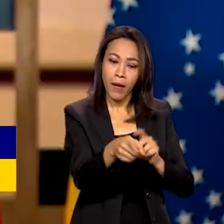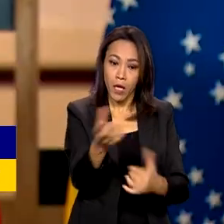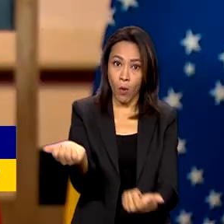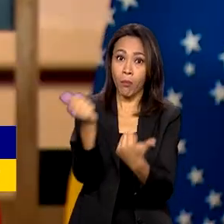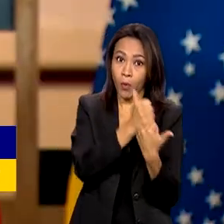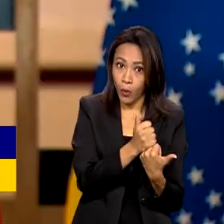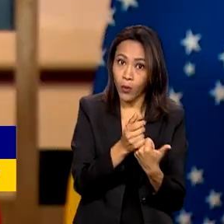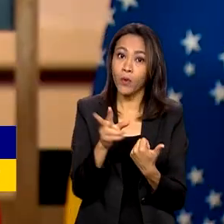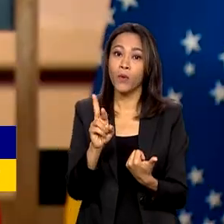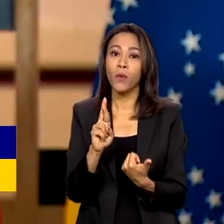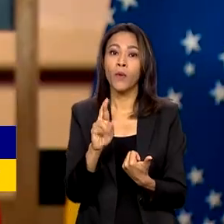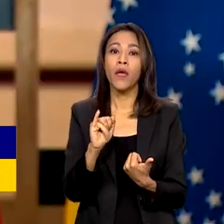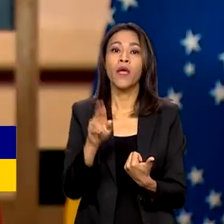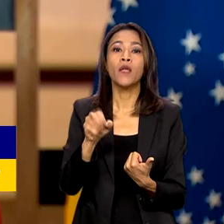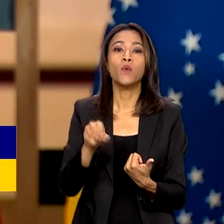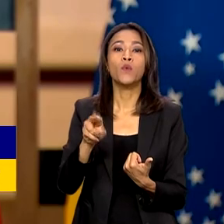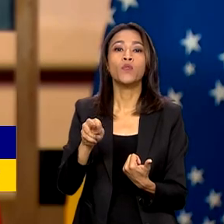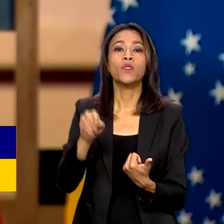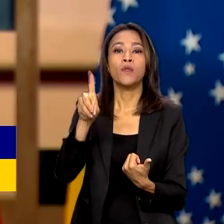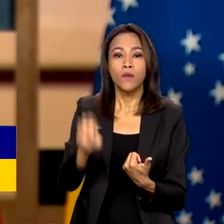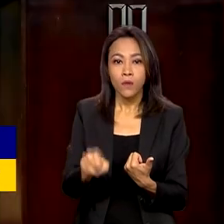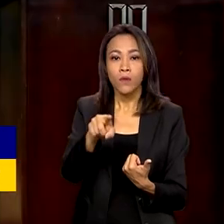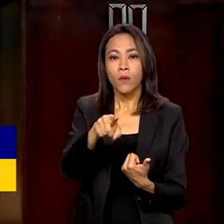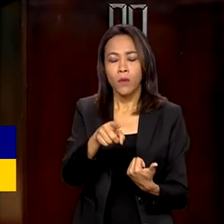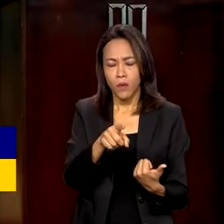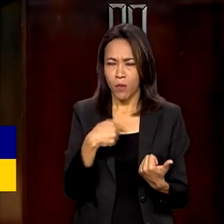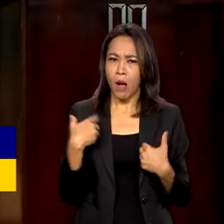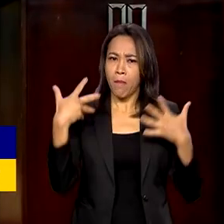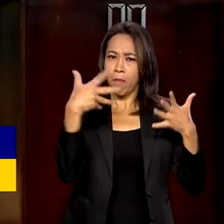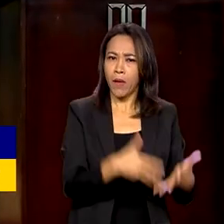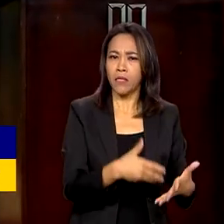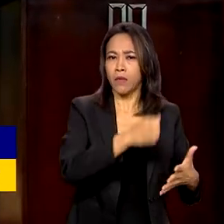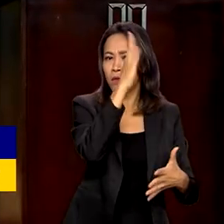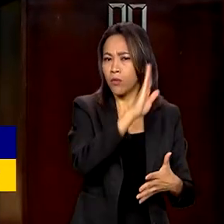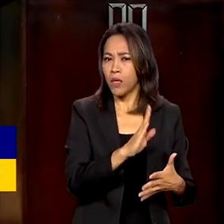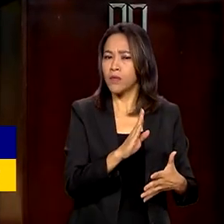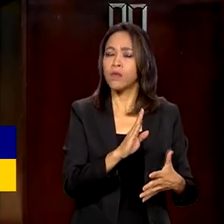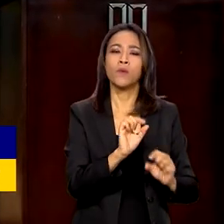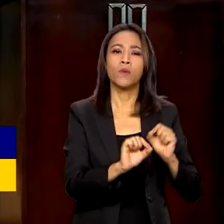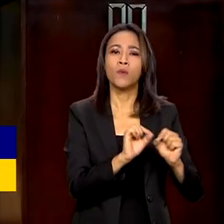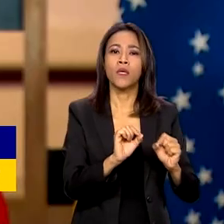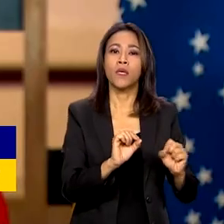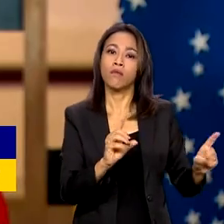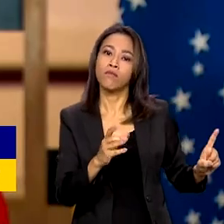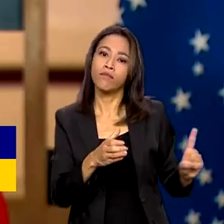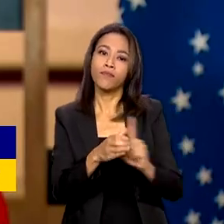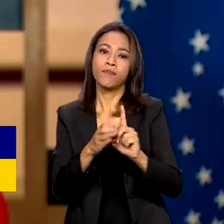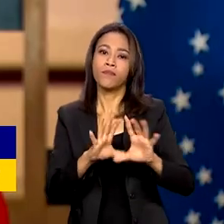Unido a uma maior participação do Brasil no Conselho de Segurança da ONU.